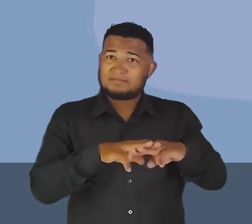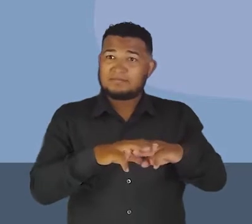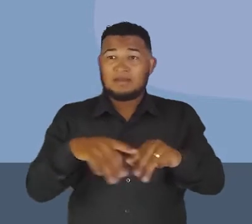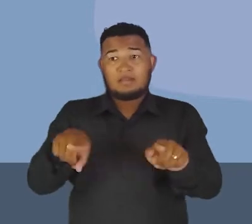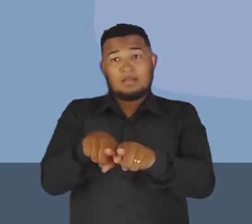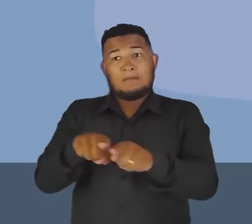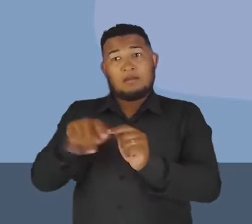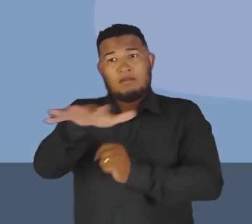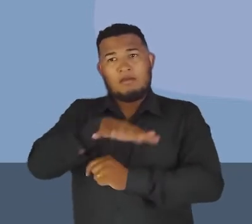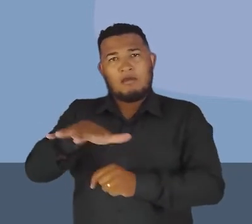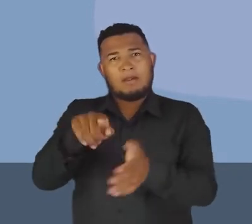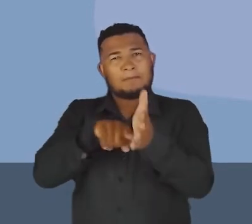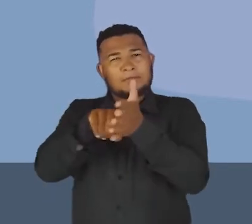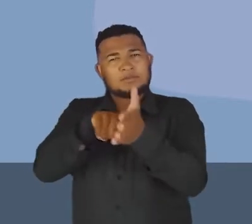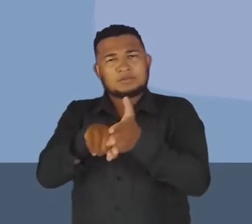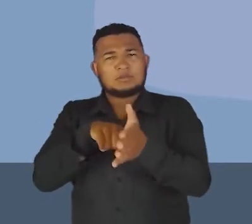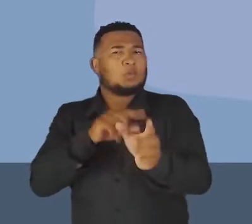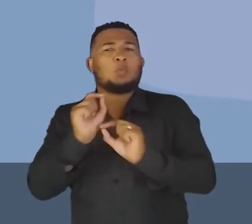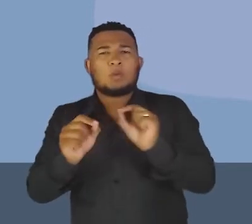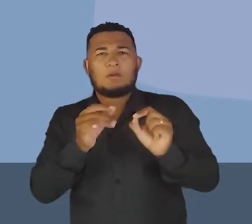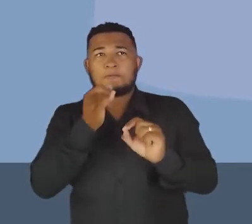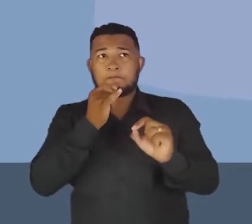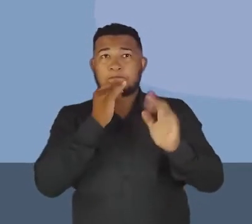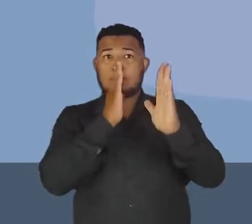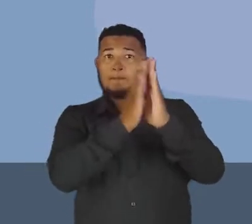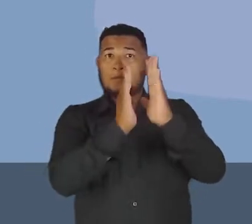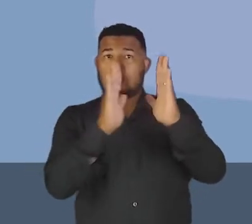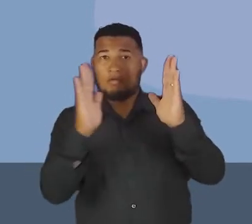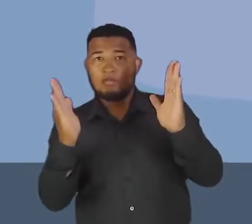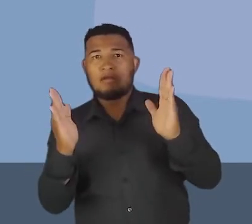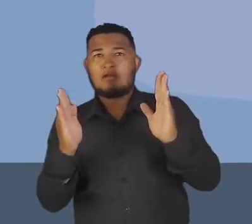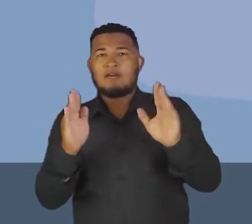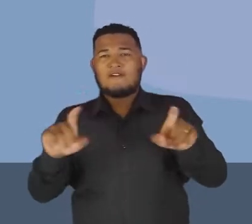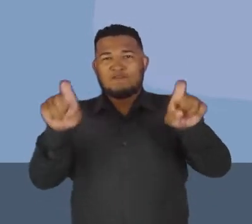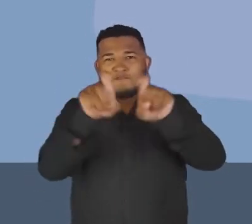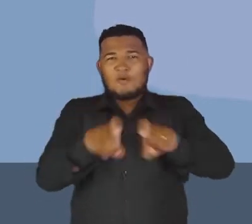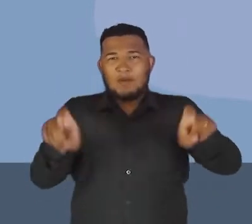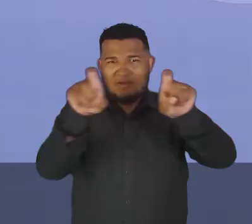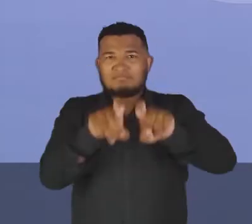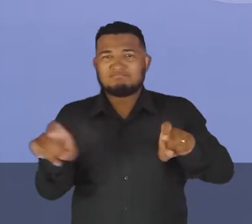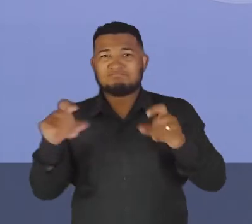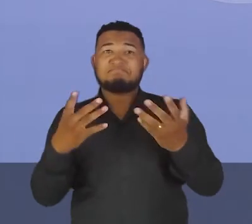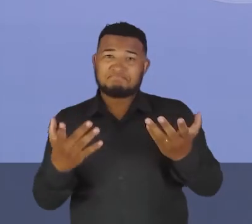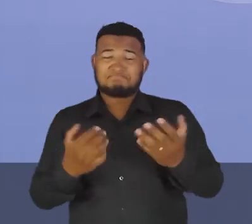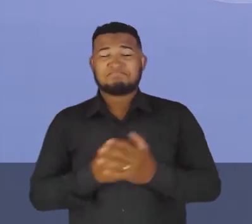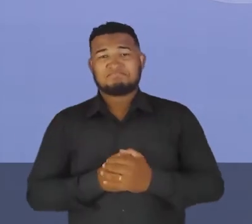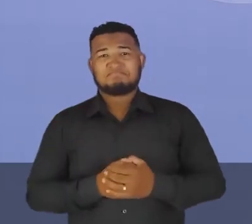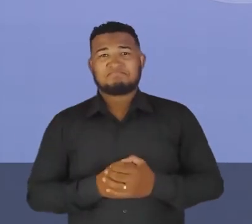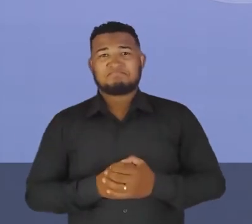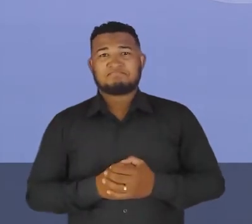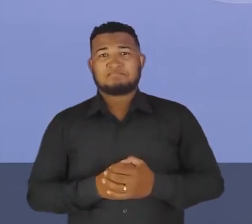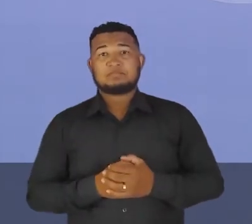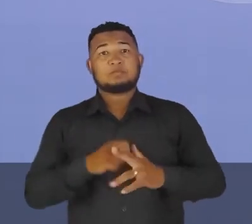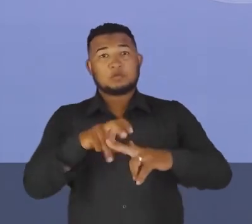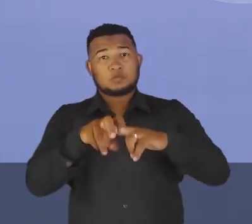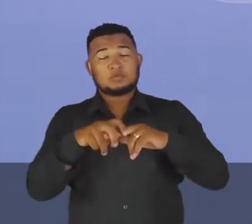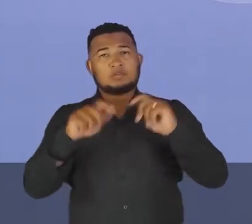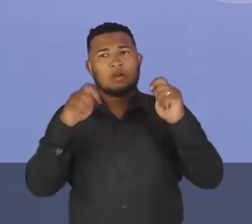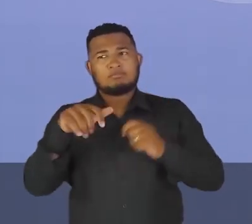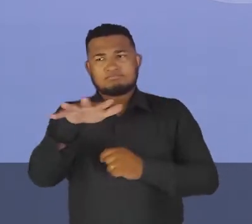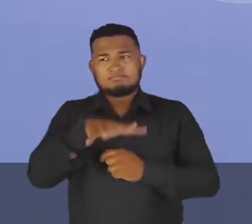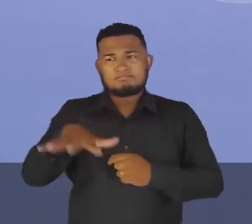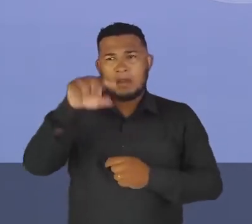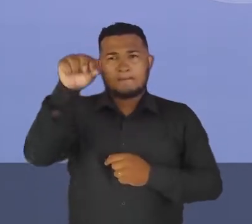pesquisa, que são as bibliotecas, né? Que são os laboratórios de informática, também. Olha aqui para mim. Esses espaços, então, tá, gente?